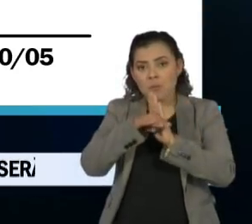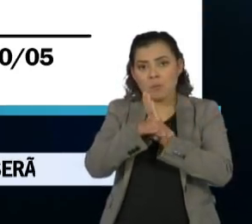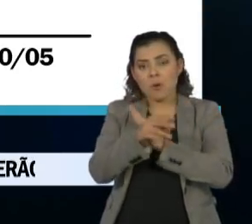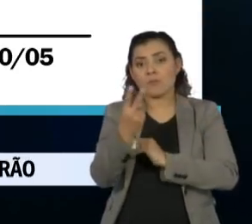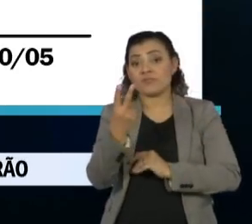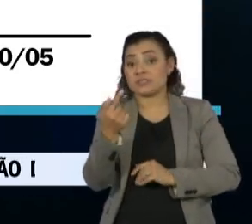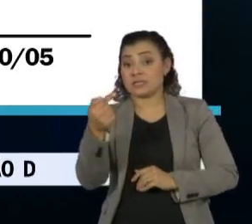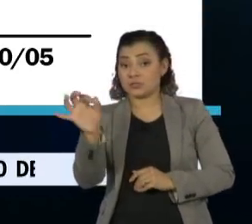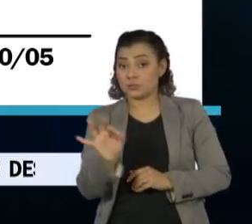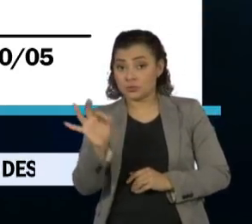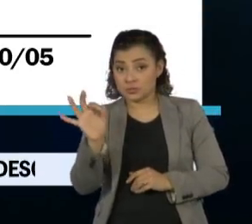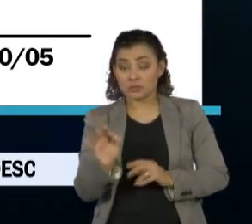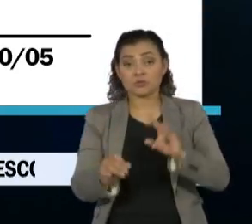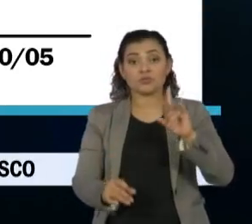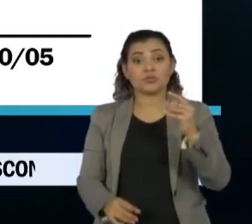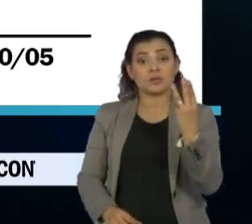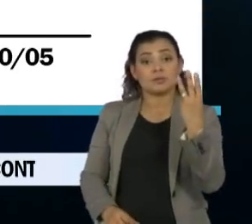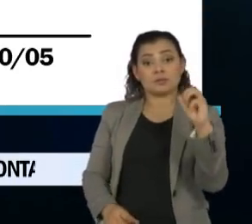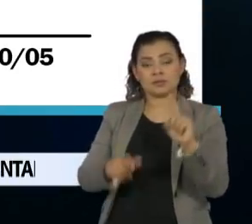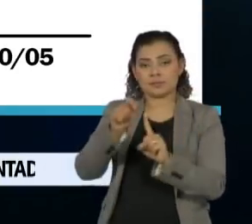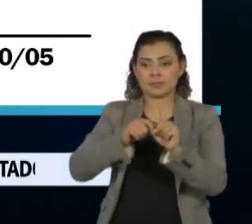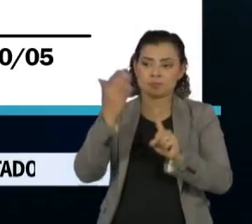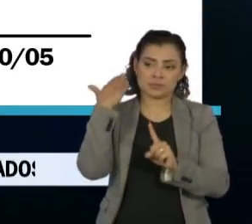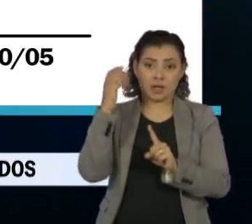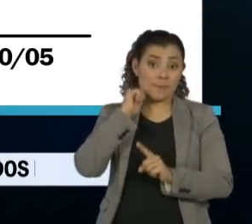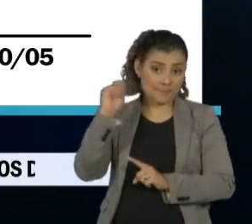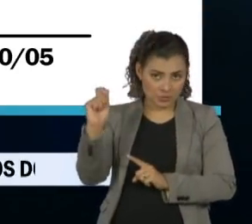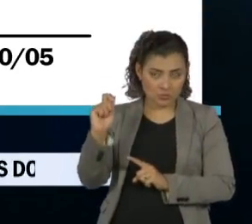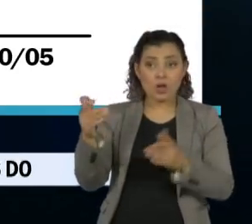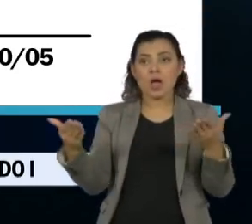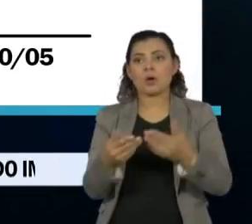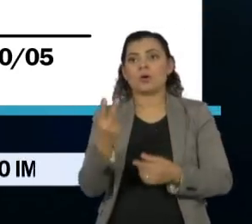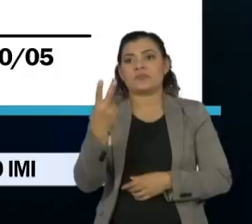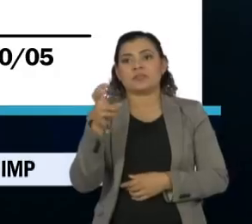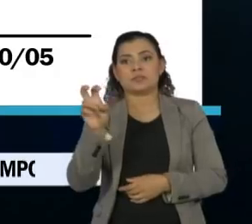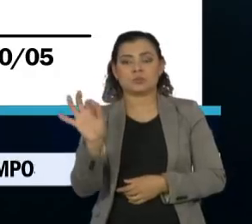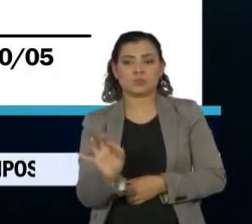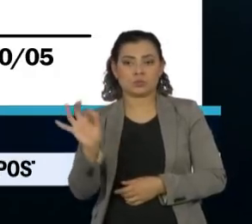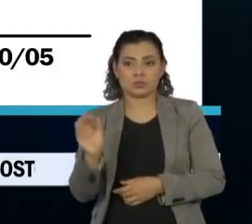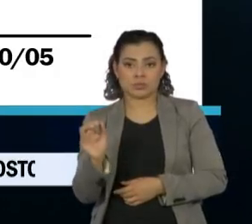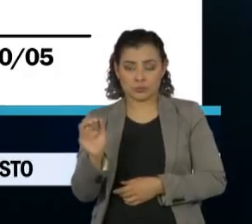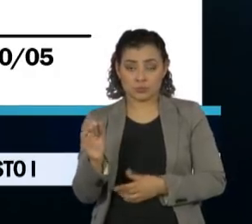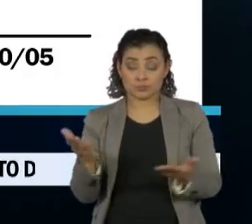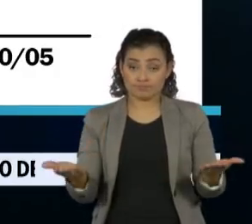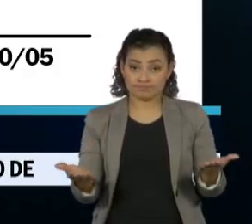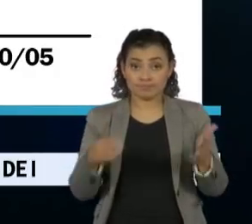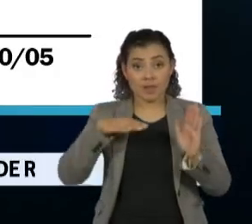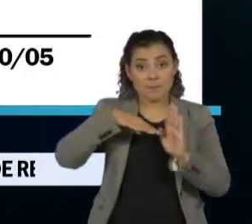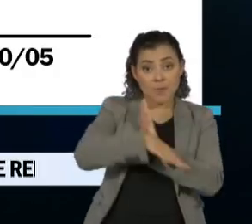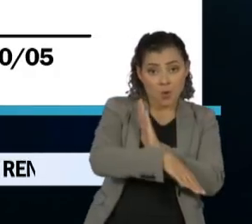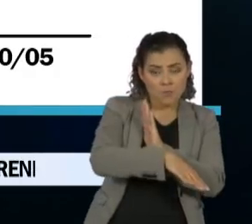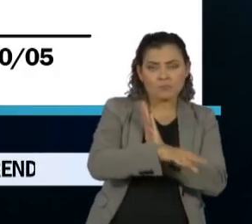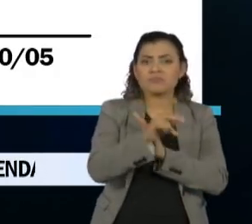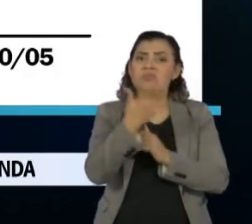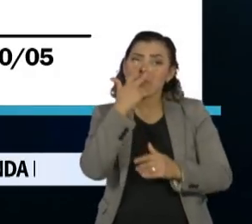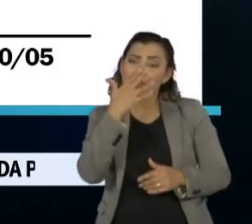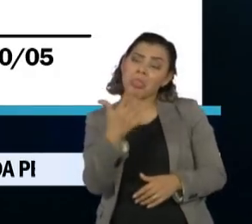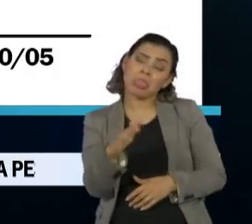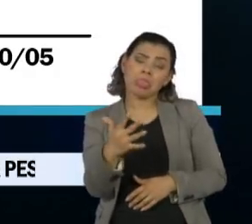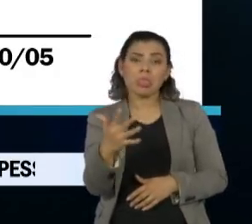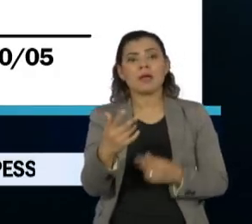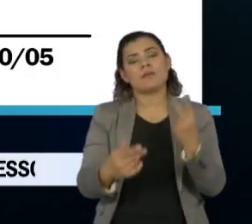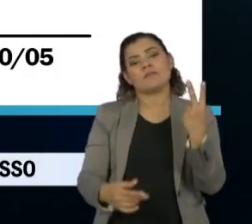para 27% no dia 30 do mês passado e agora está em 25%. Os que consideravam regular eram